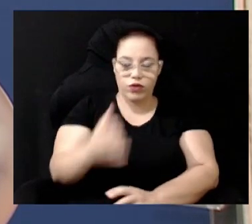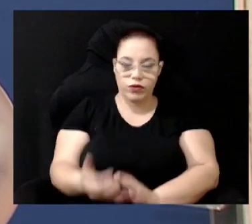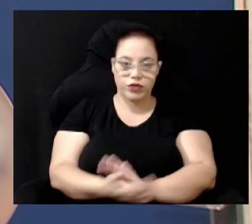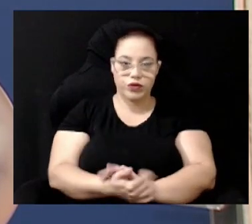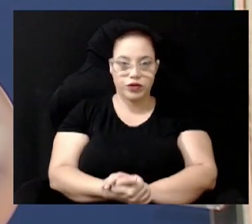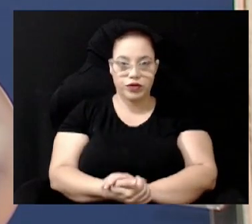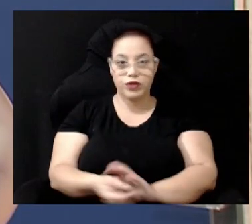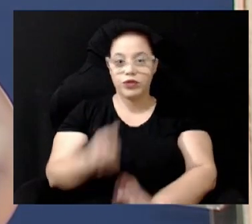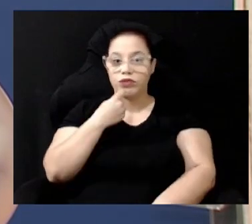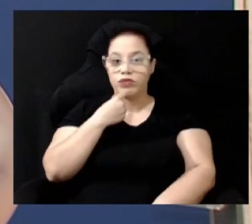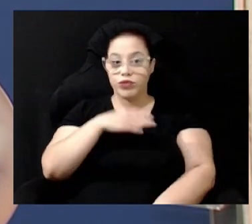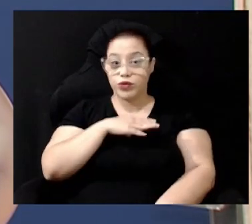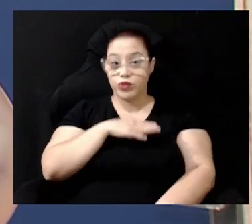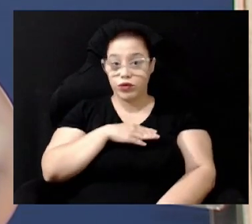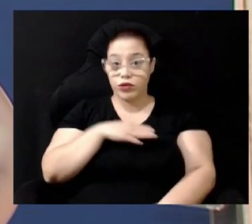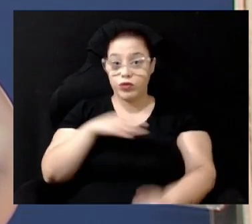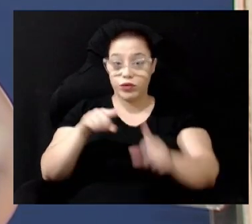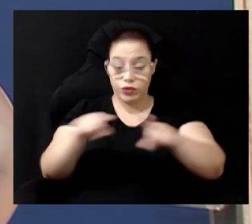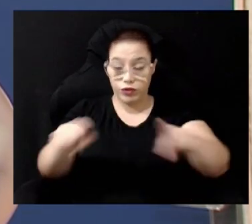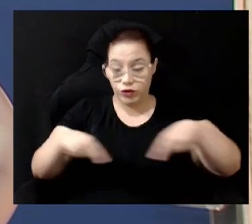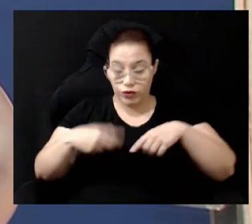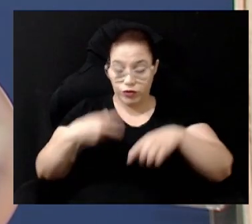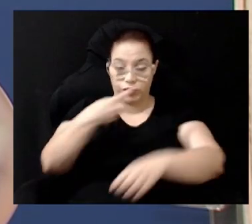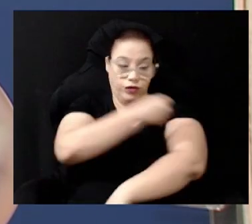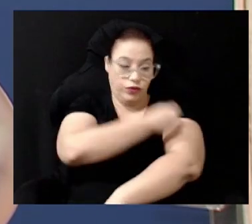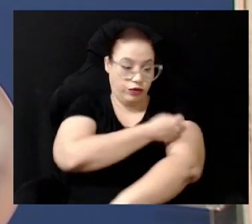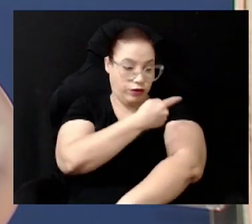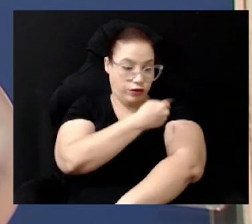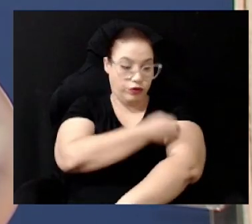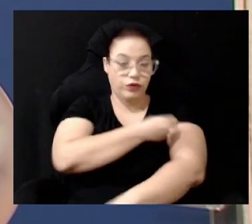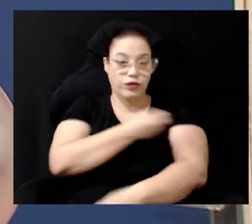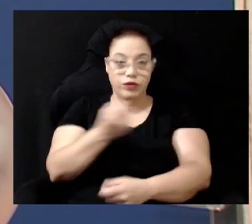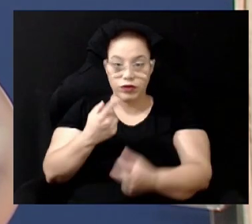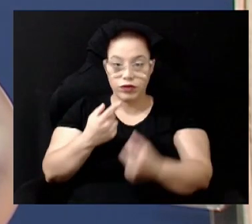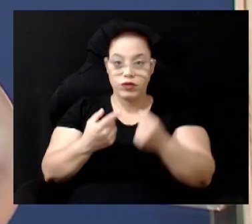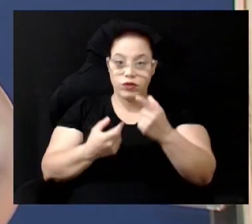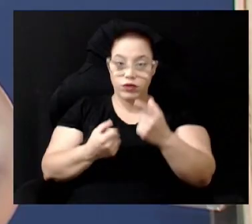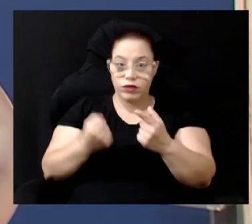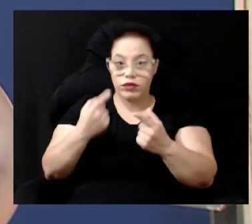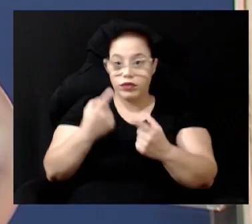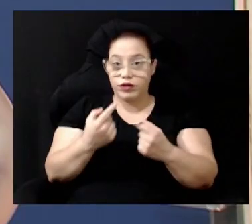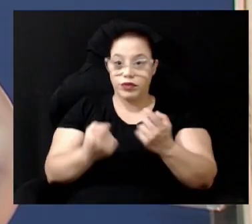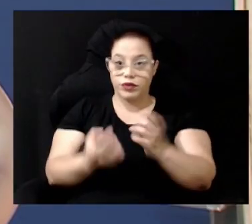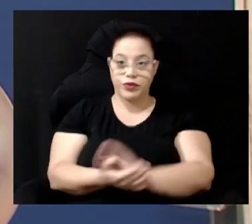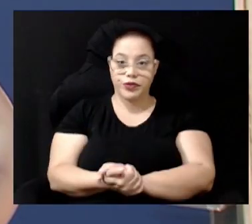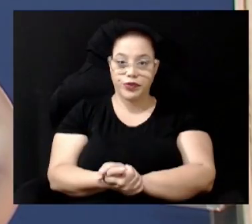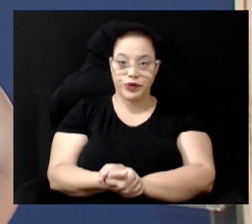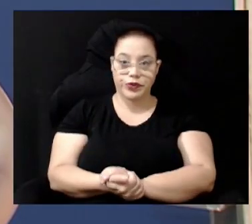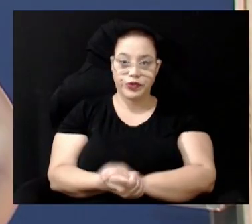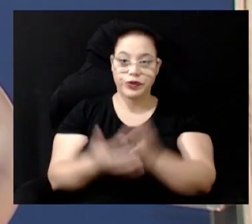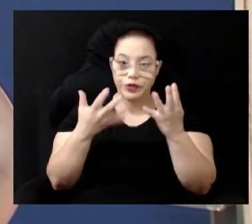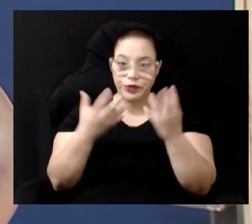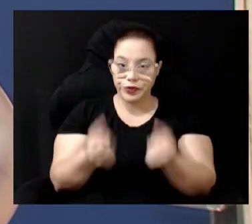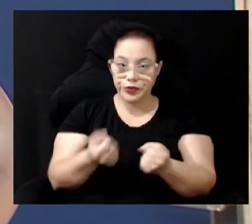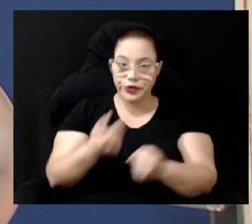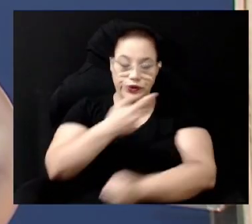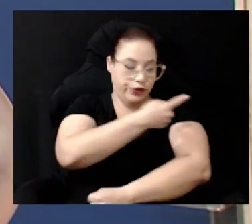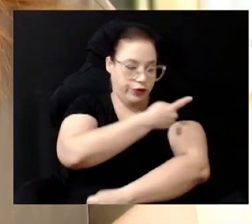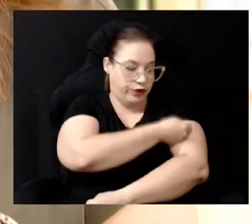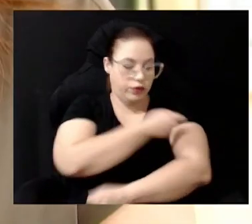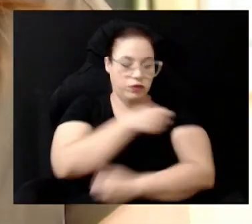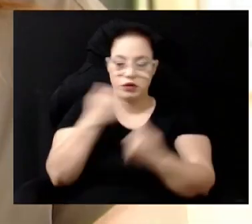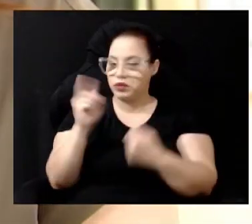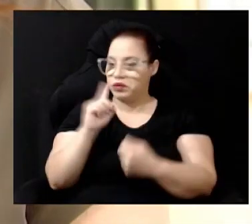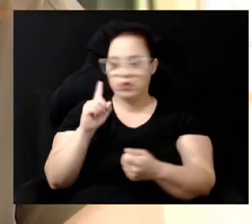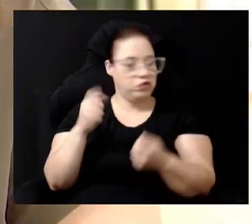E as salas de vacinação funcionam conforme o horário de cada uma E para receber o imunizante não é necessário agendamento